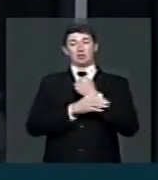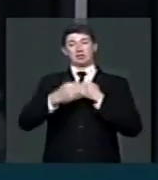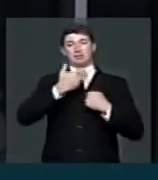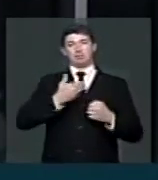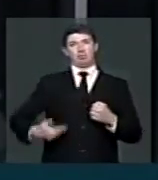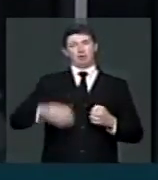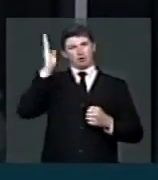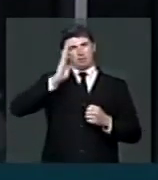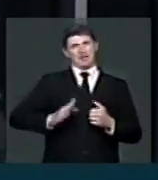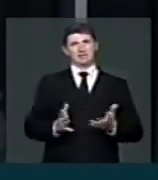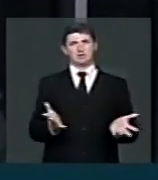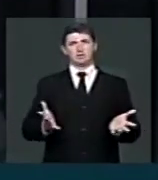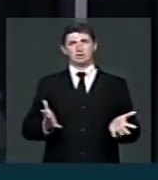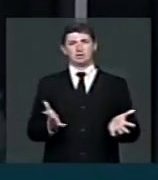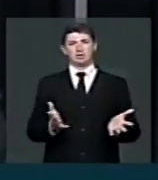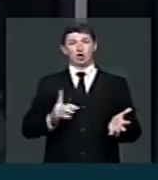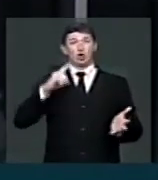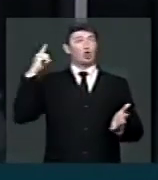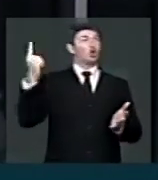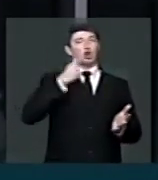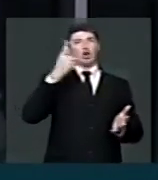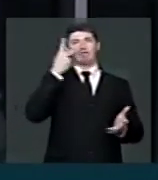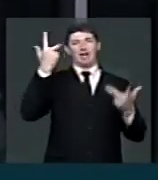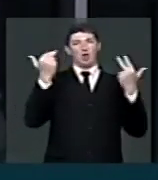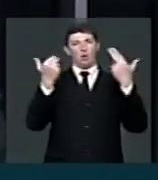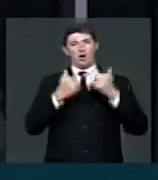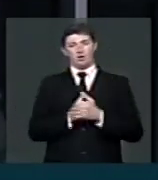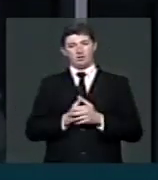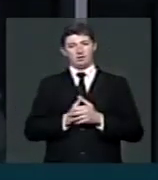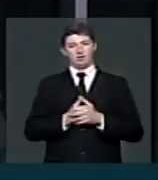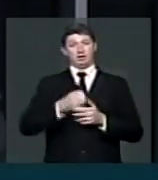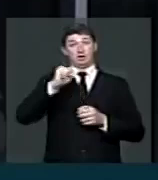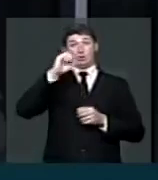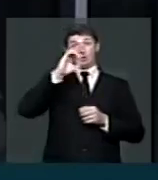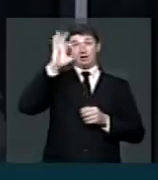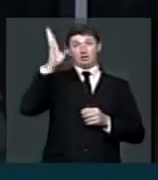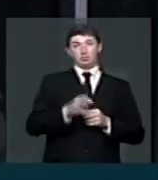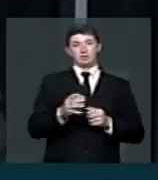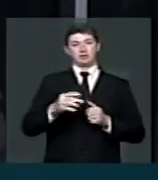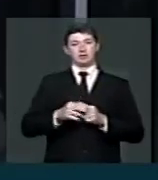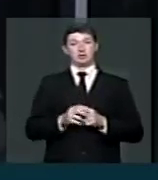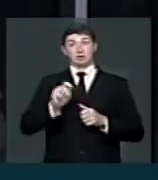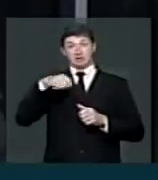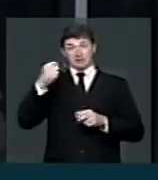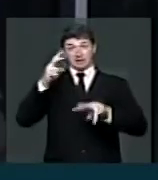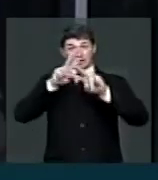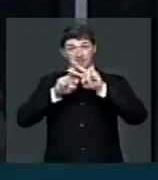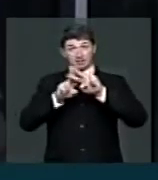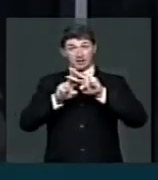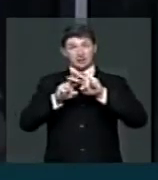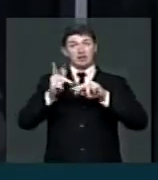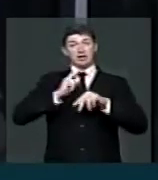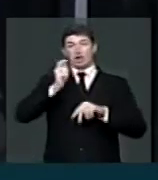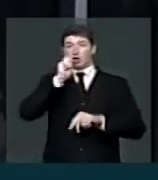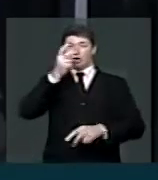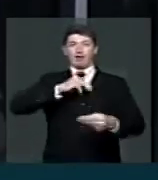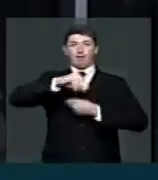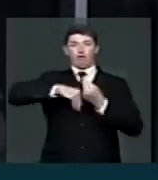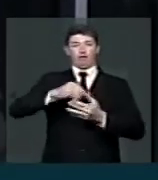Brasil. Todos afirmam, 80% de quem está preso tem droga no meio.